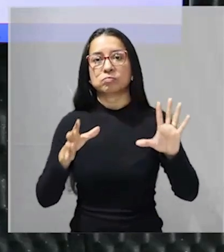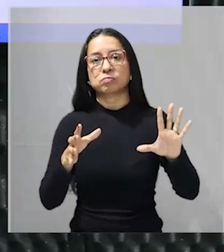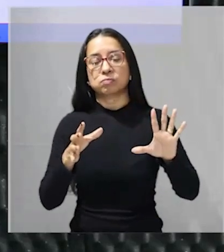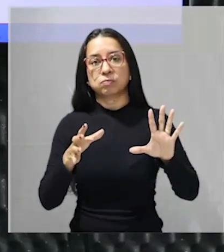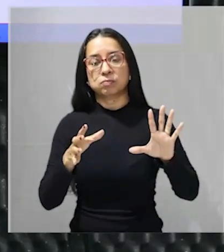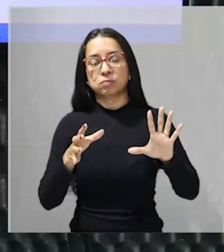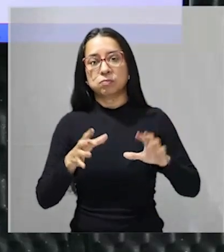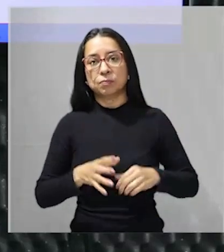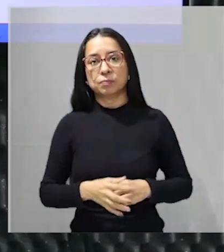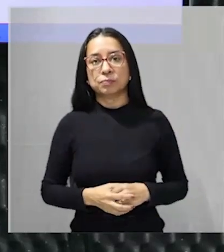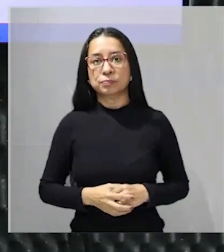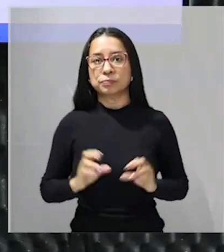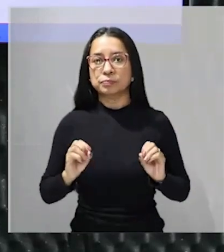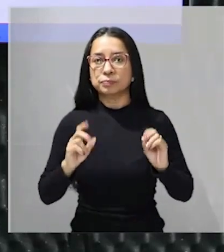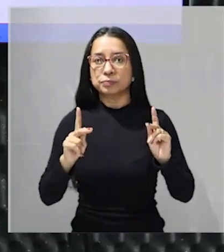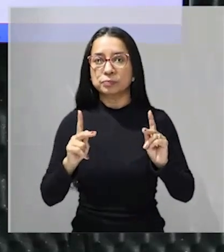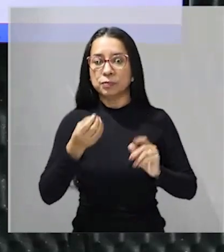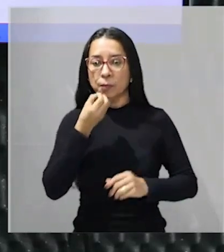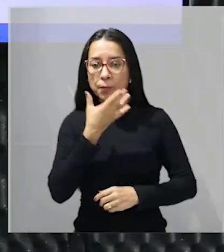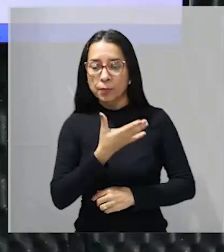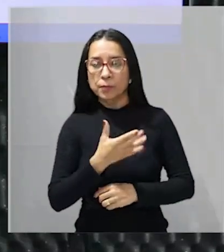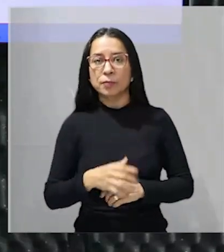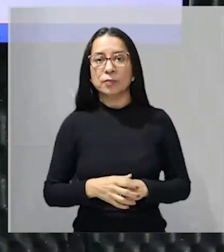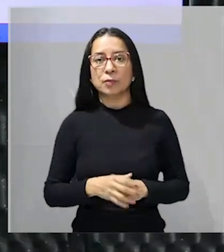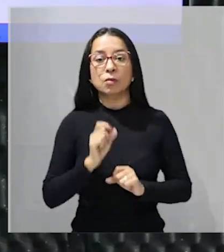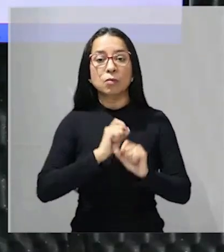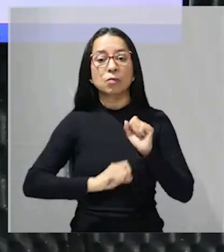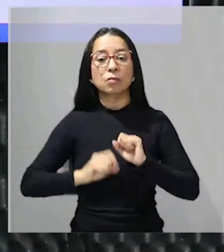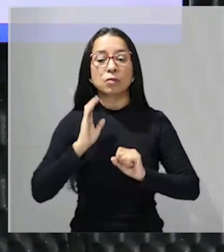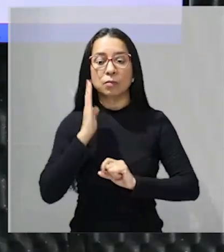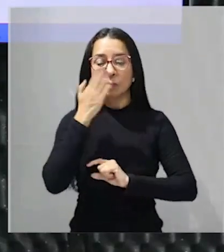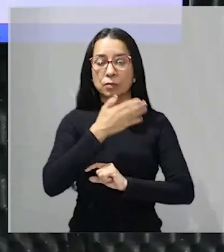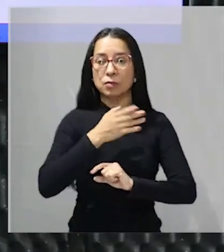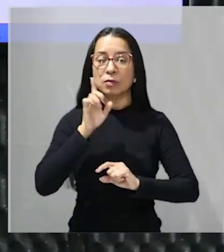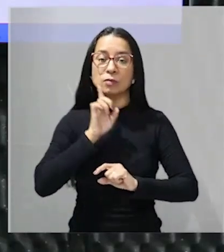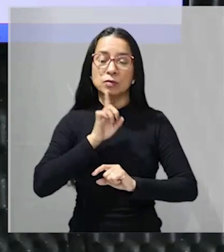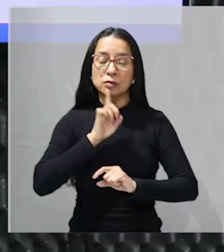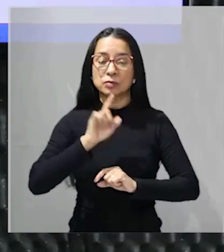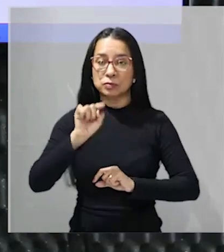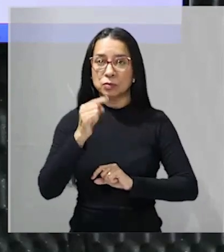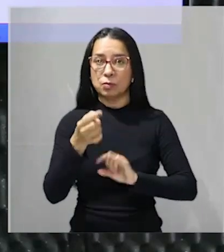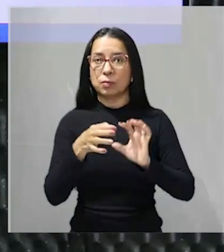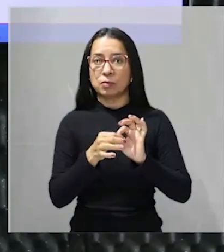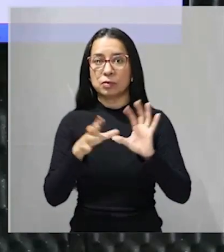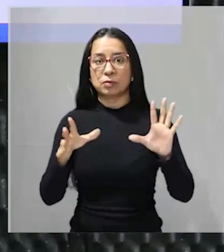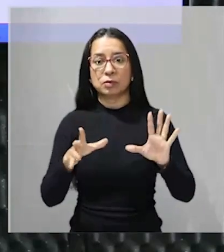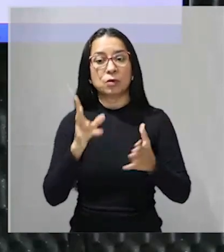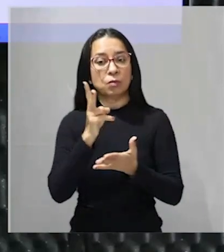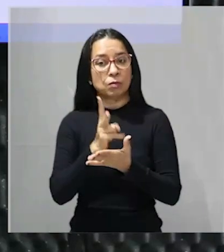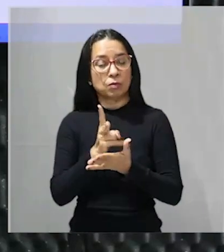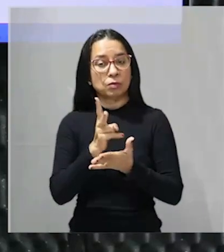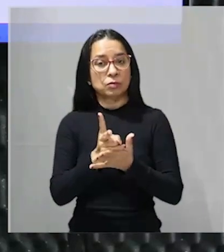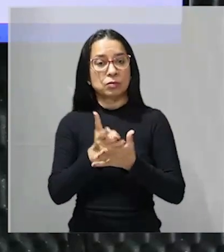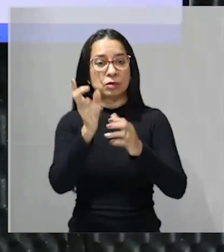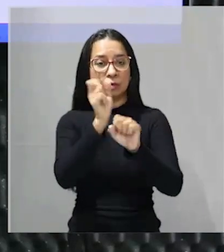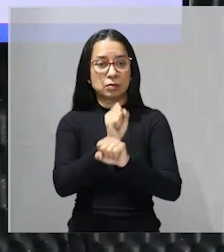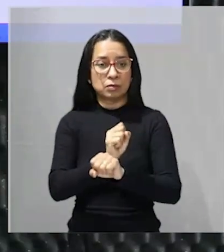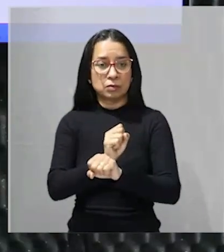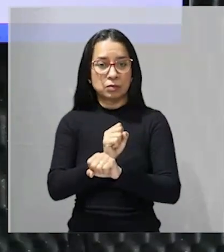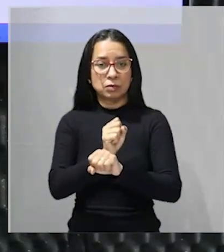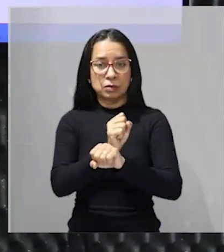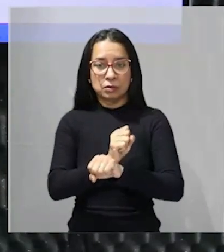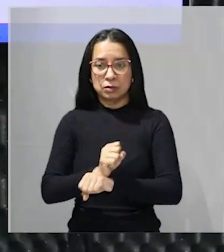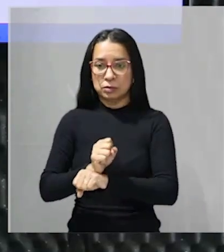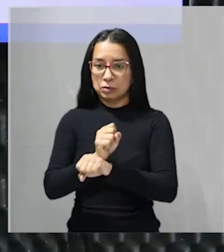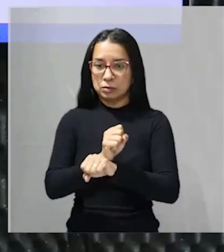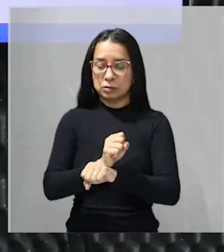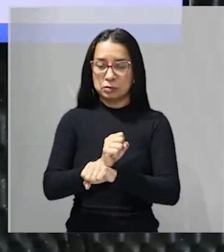ok beleza o que prova que os Estados Unidos após a independência eles mantiveram a escravidão mantiveram até essa lei